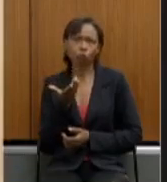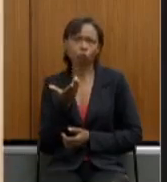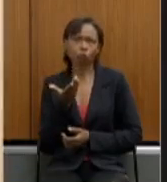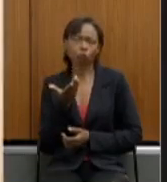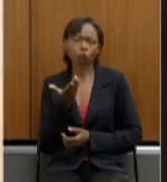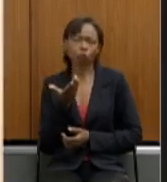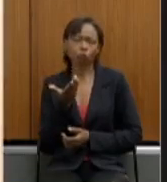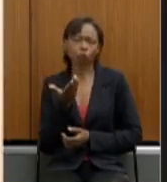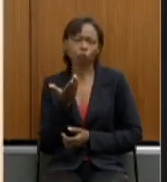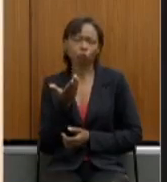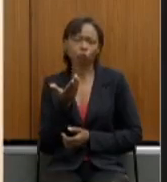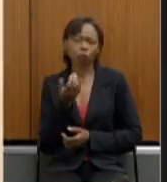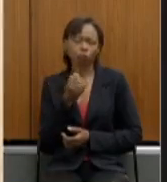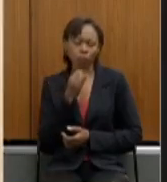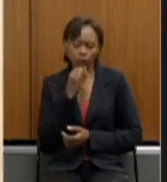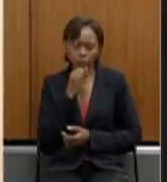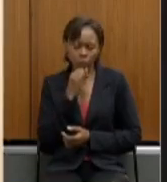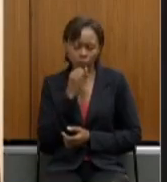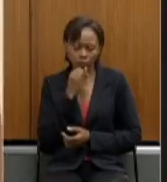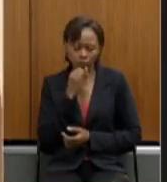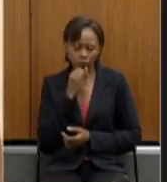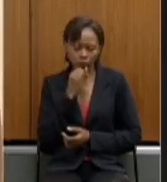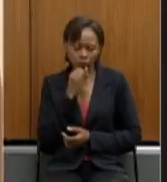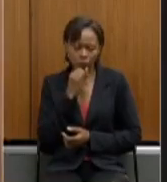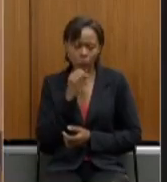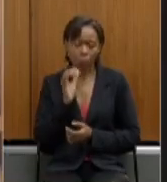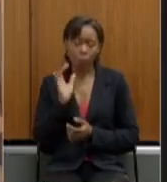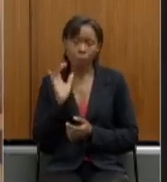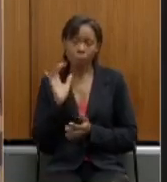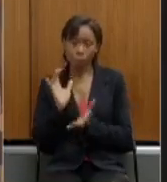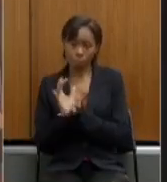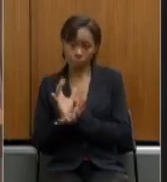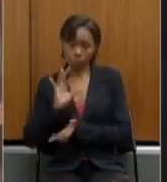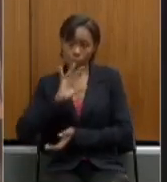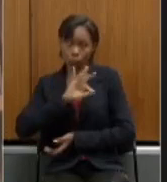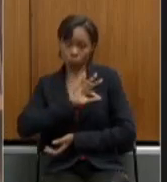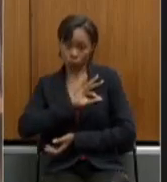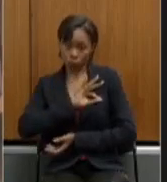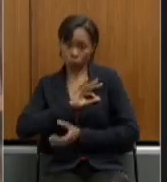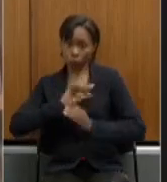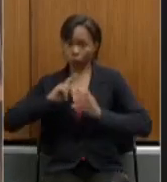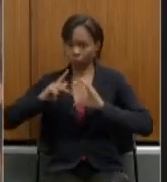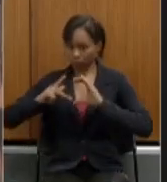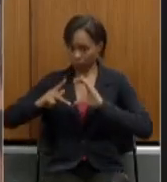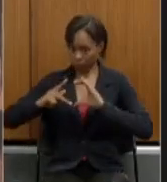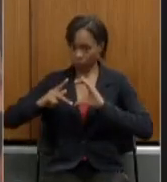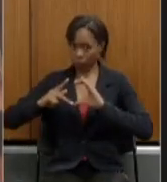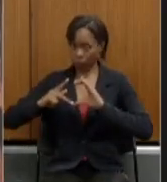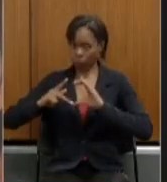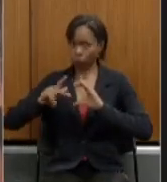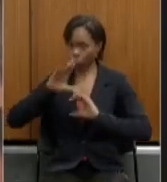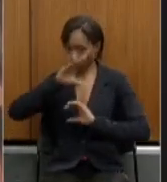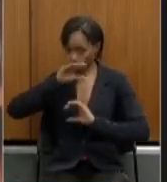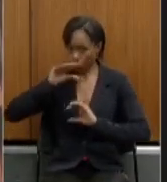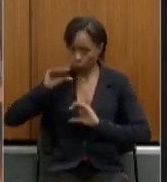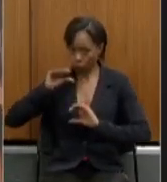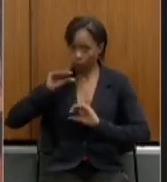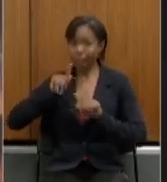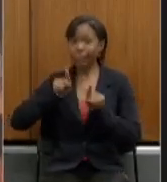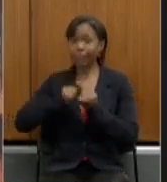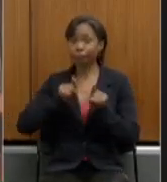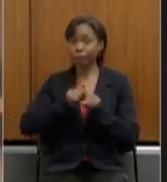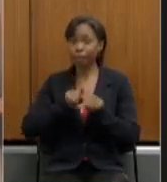como é o caso da polícia civil dos policiais servidores da polícia civil e também aos agentes